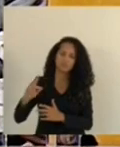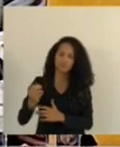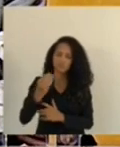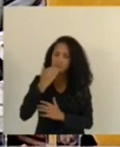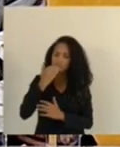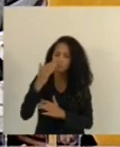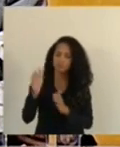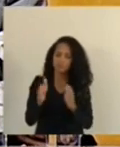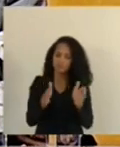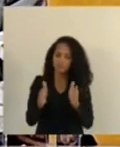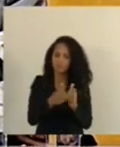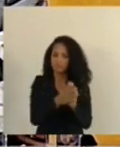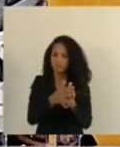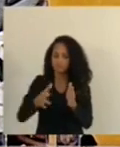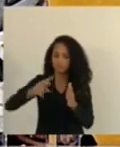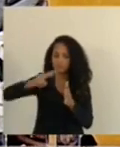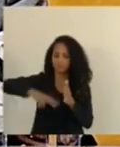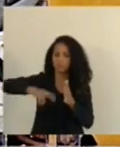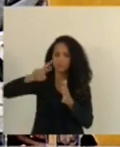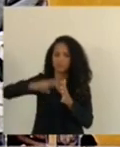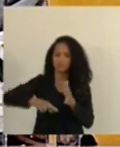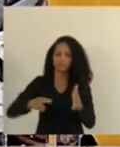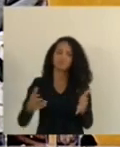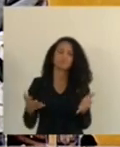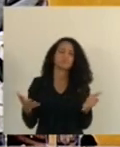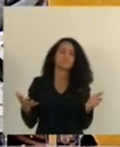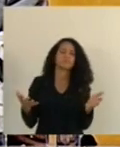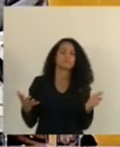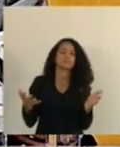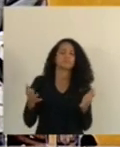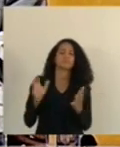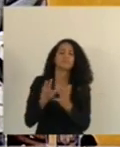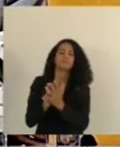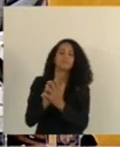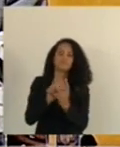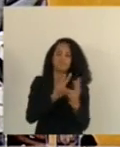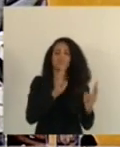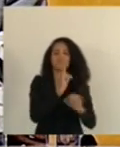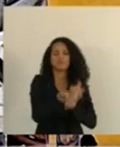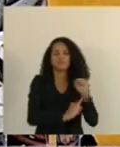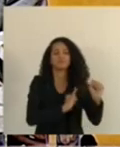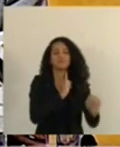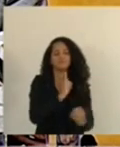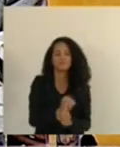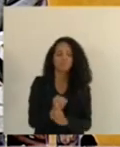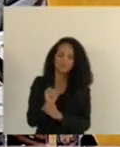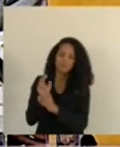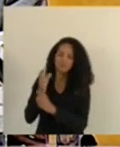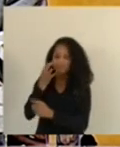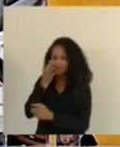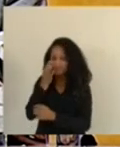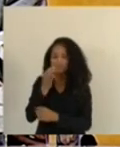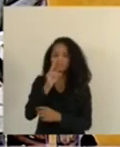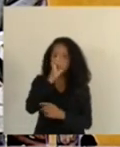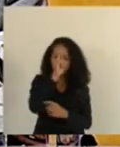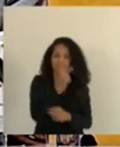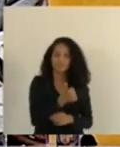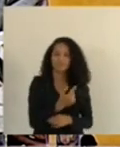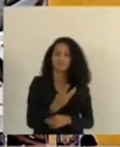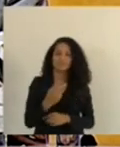regimental para relatar a matéria na sessão ordinária híbrida virtual e presencial do dia 13 de setembro de 2021